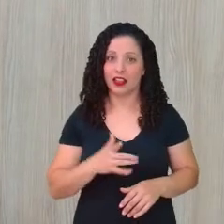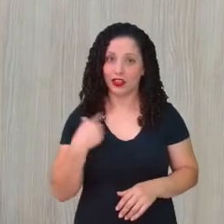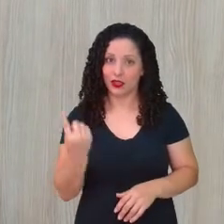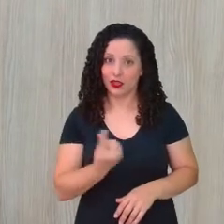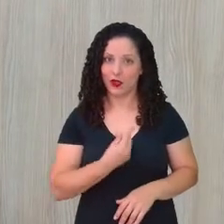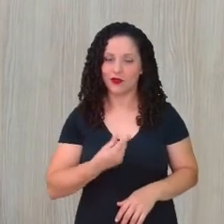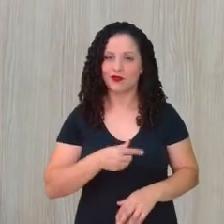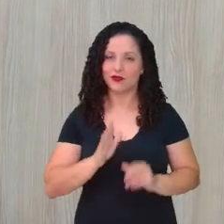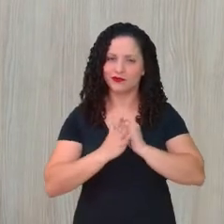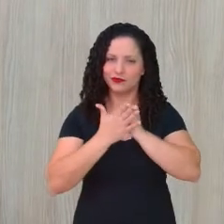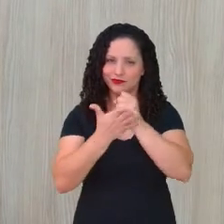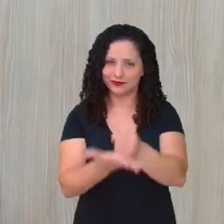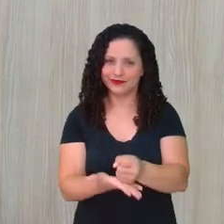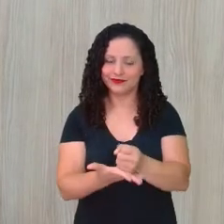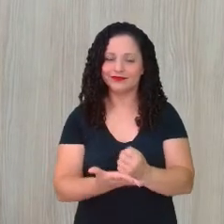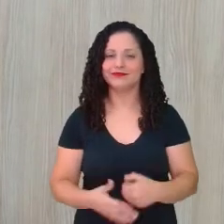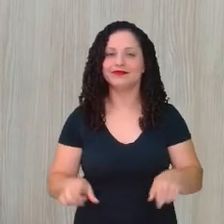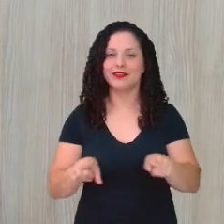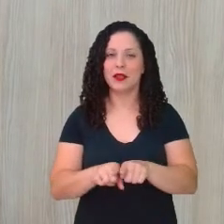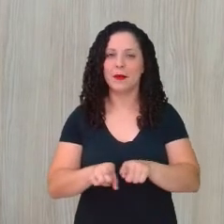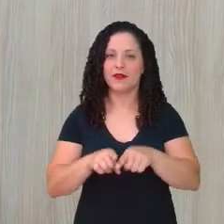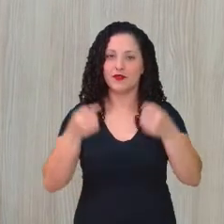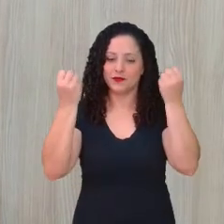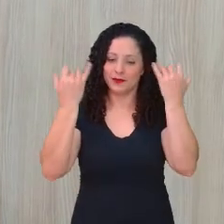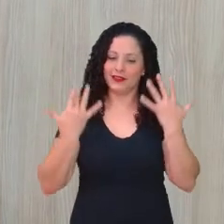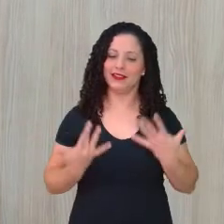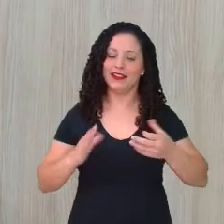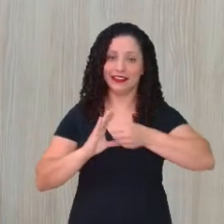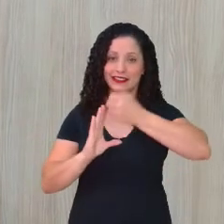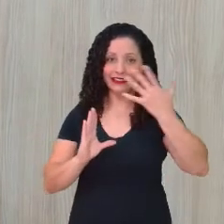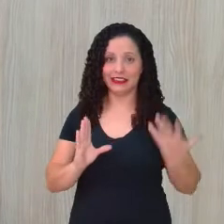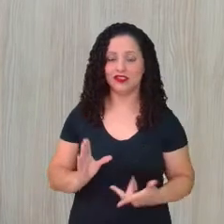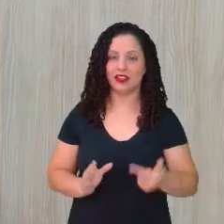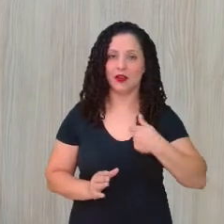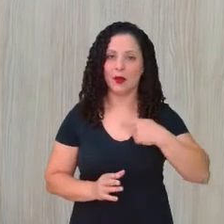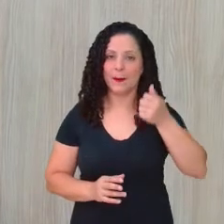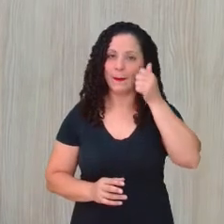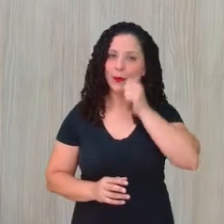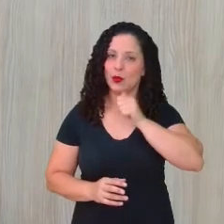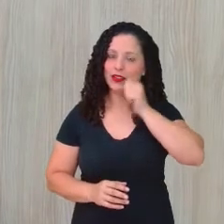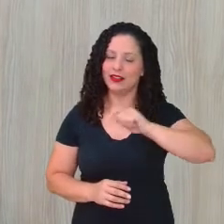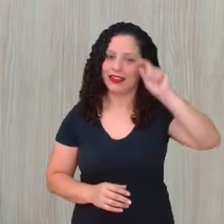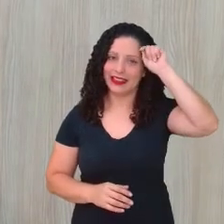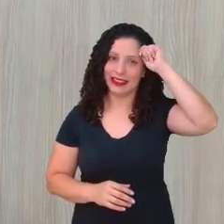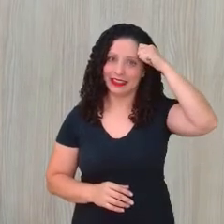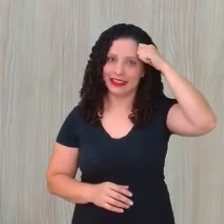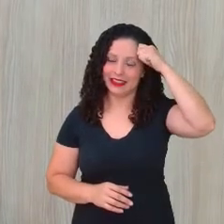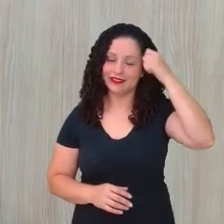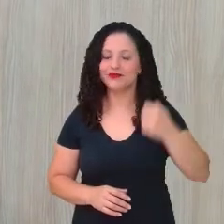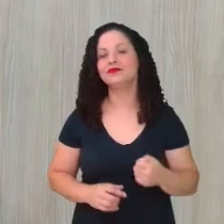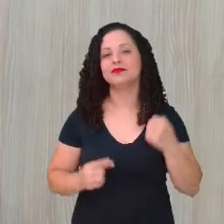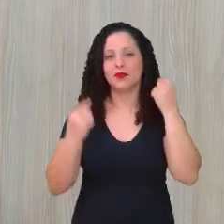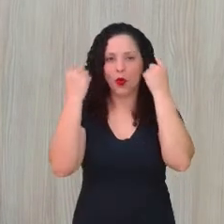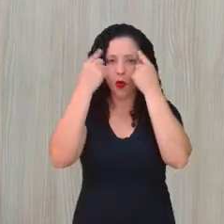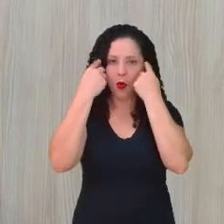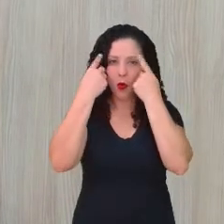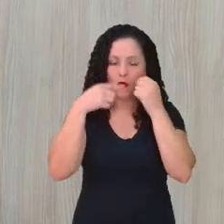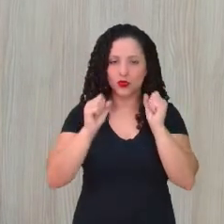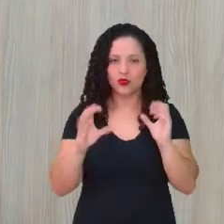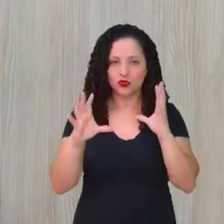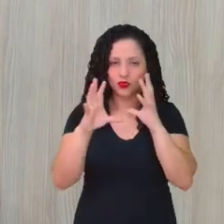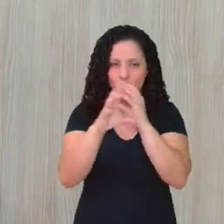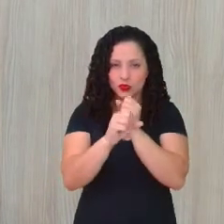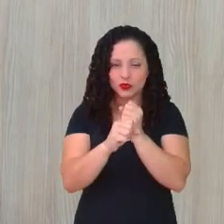Eu também vou me autodescrever. Eu sou uma mulher negra, de olhos escuros,